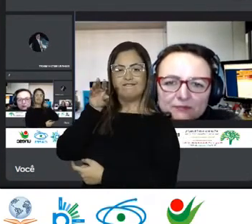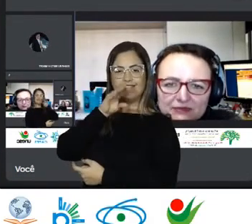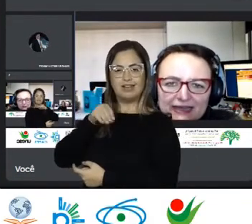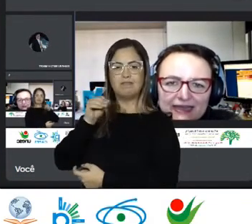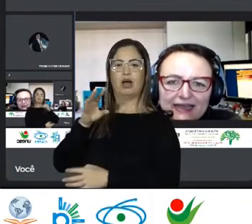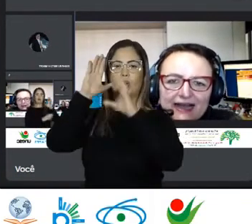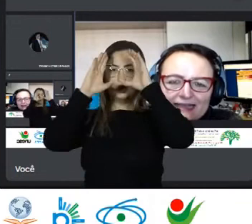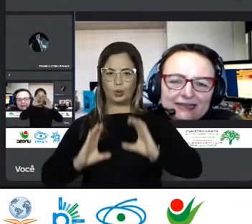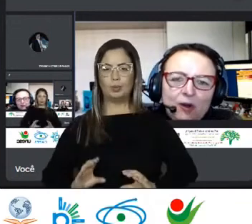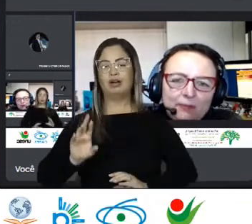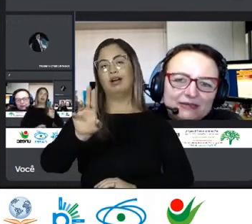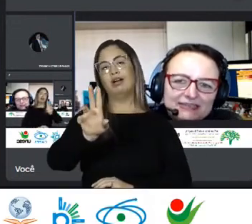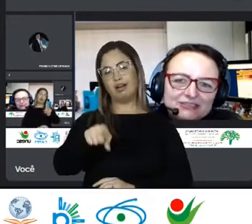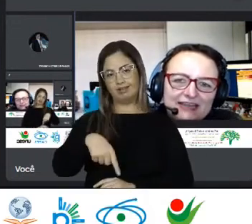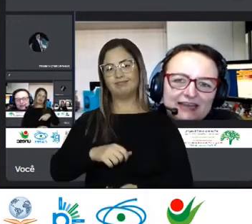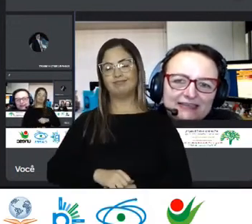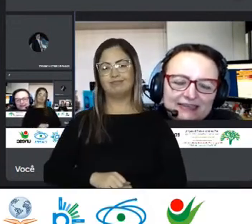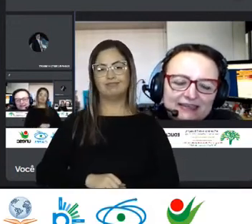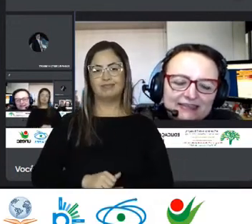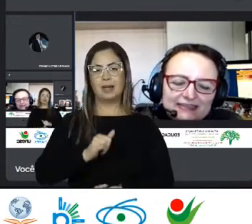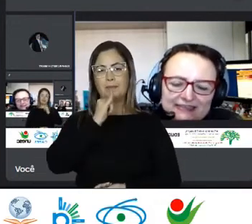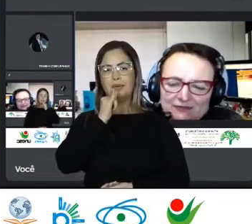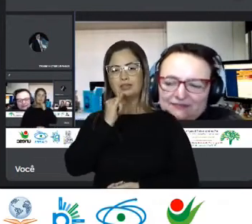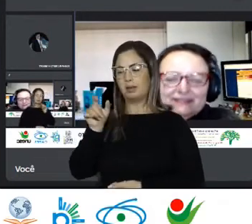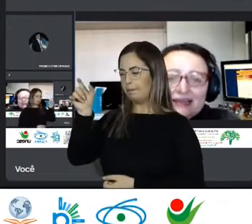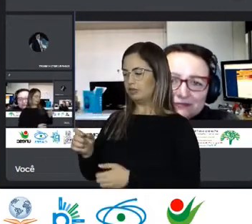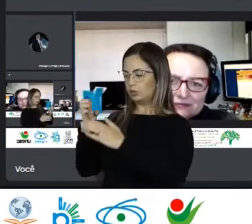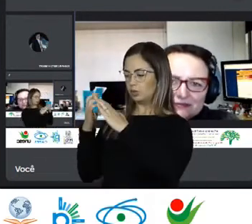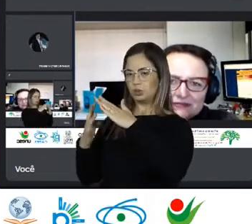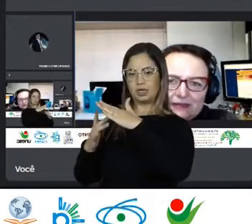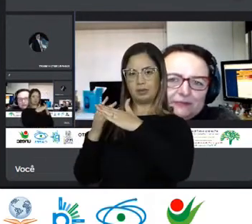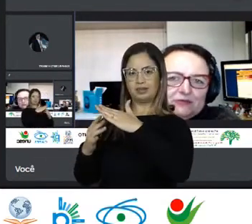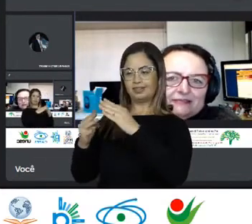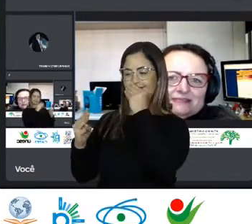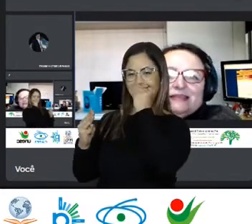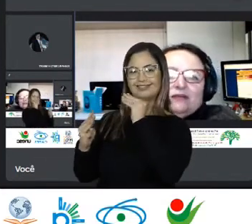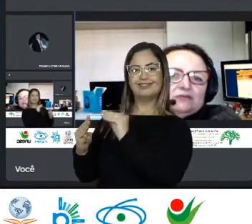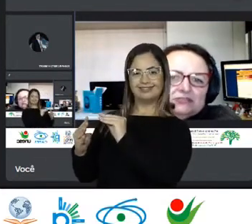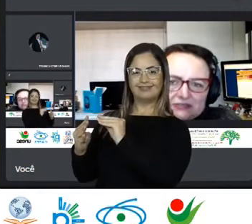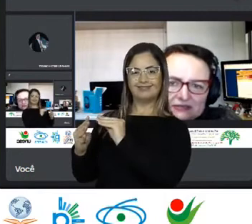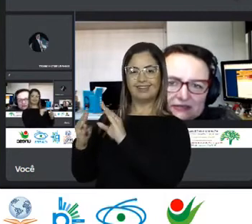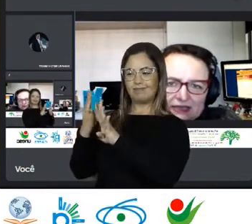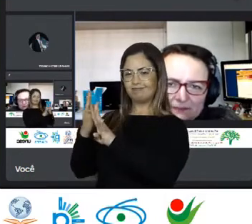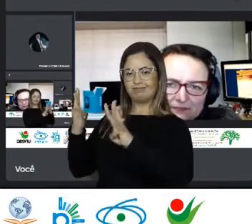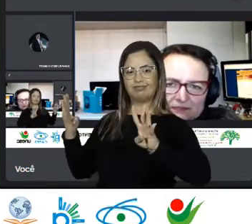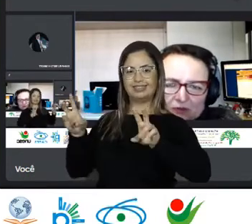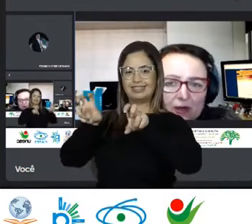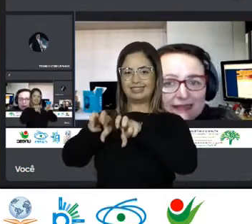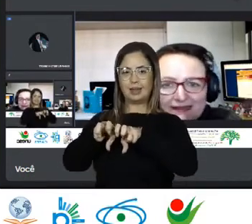também um corpo Aquele corpo Migrante que está ali Ele está sendo Evitado A pessoa que Senta longe